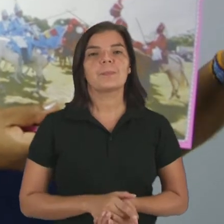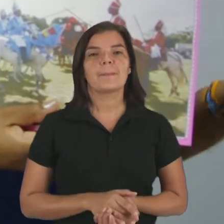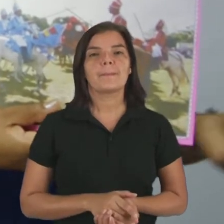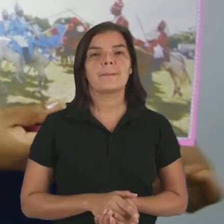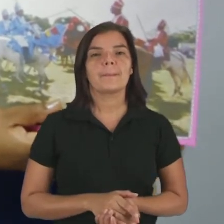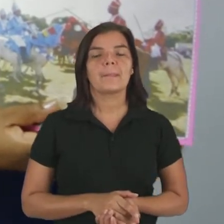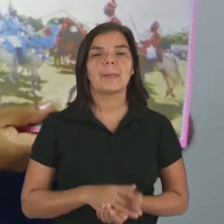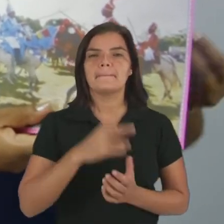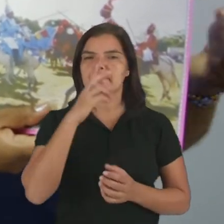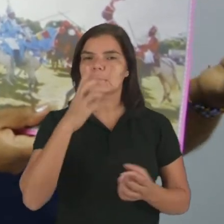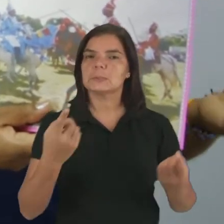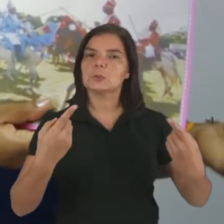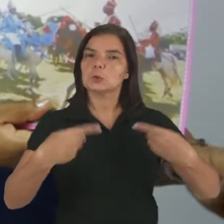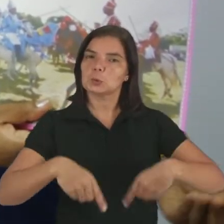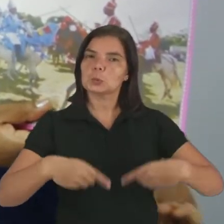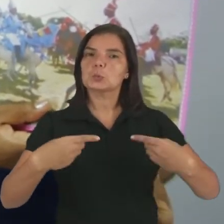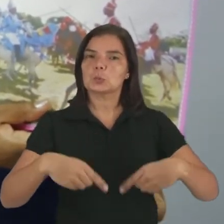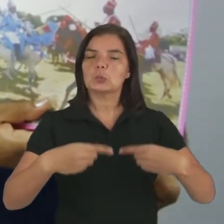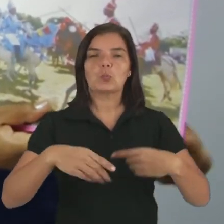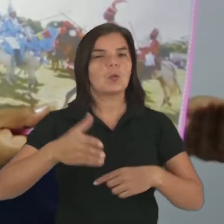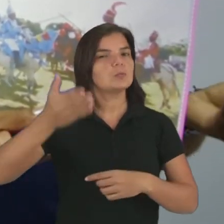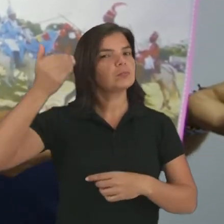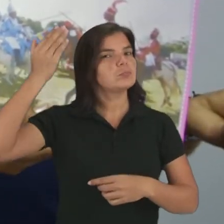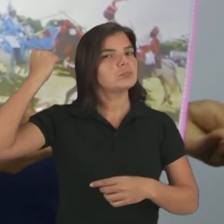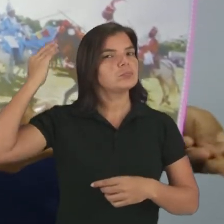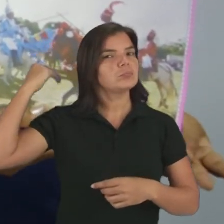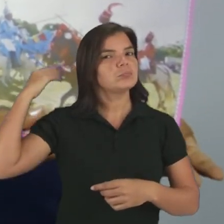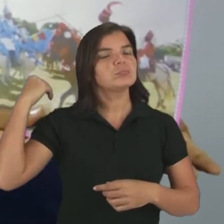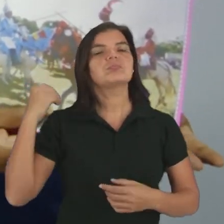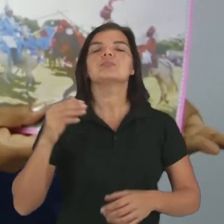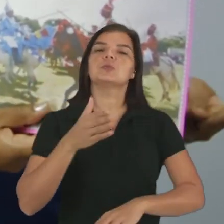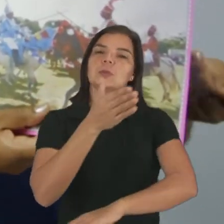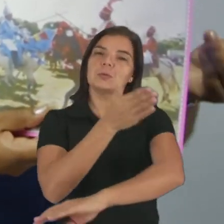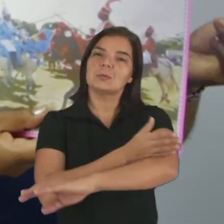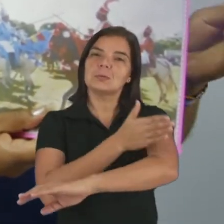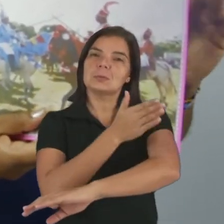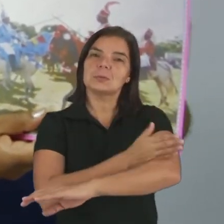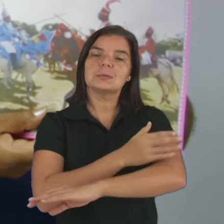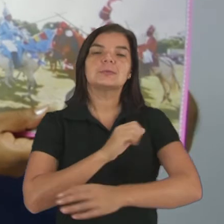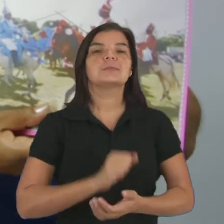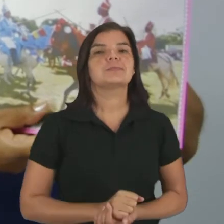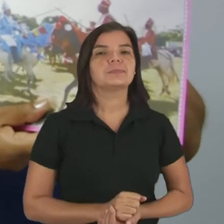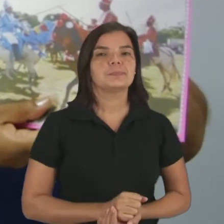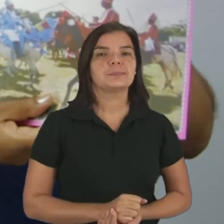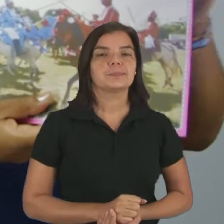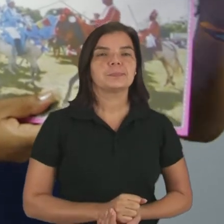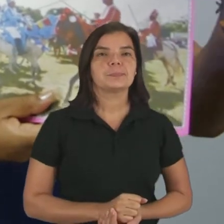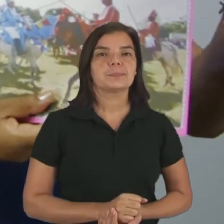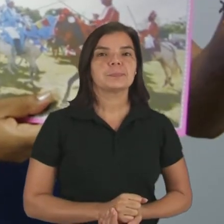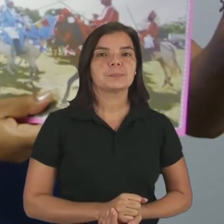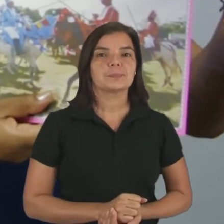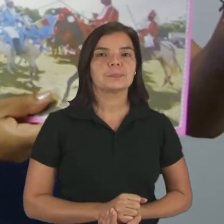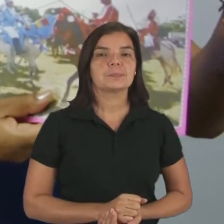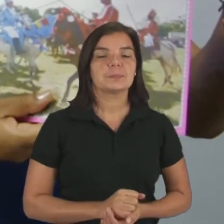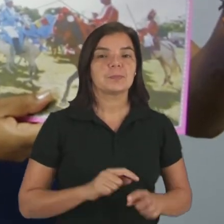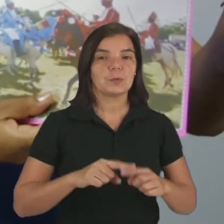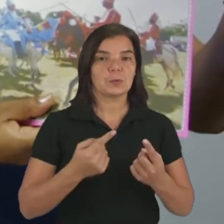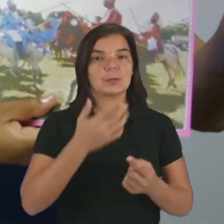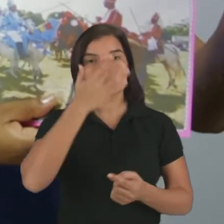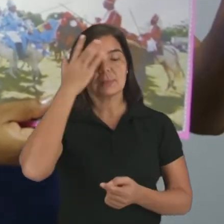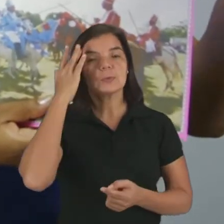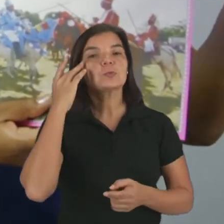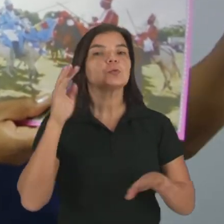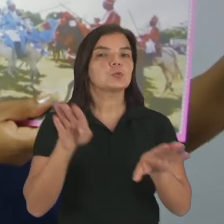de torneio medieval, tá? No tempo da Idade Média, feita pelos aristocratas,